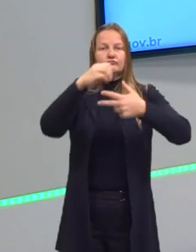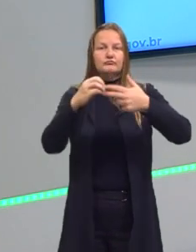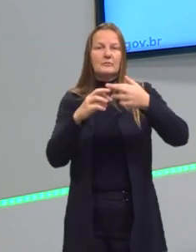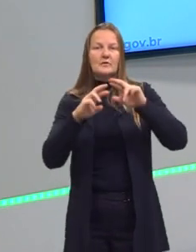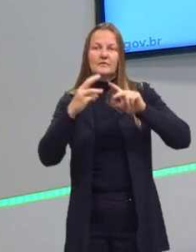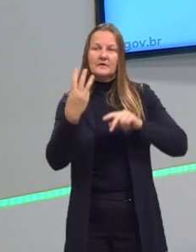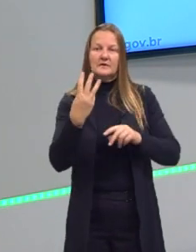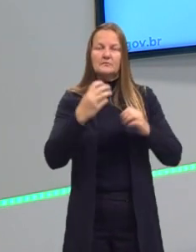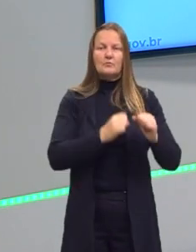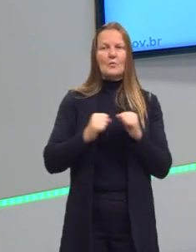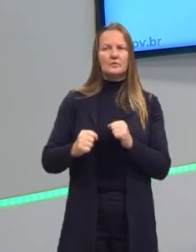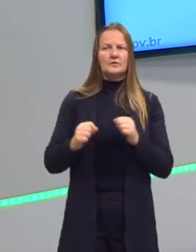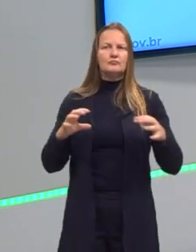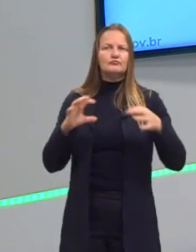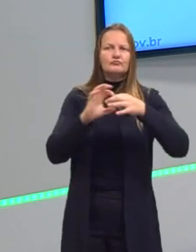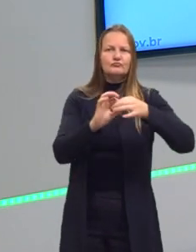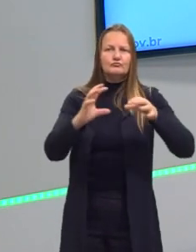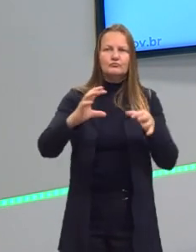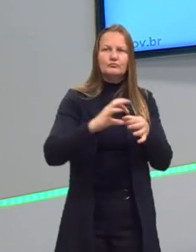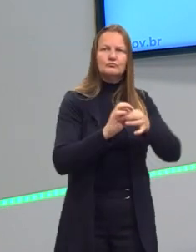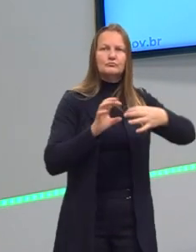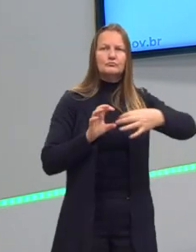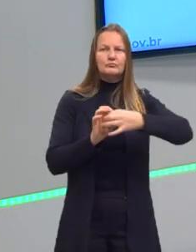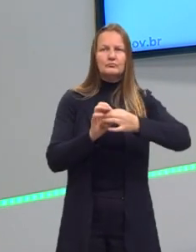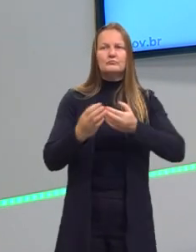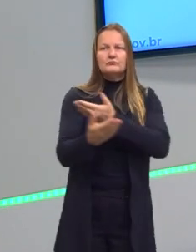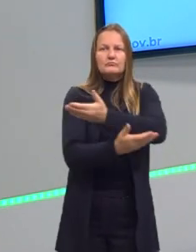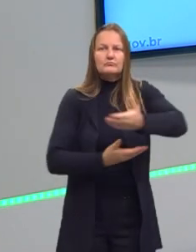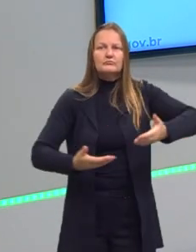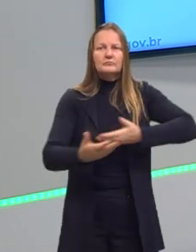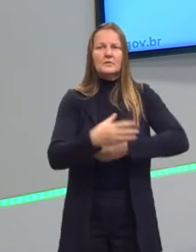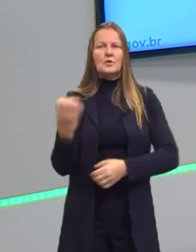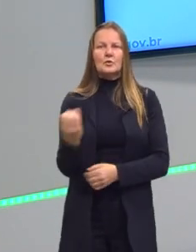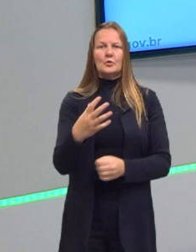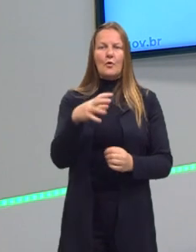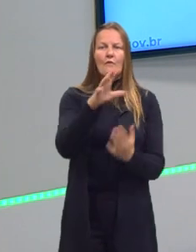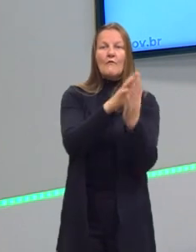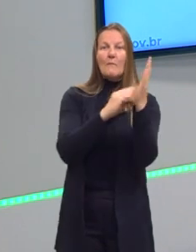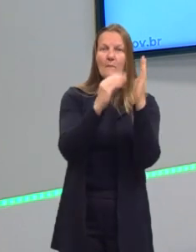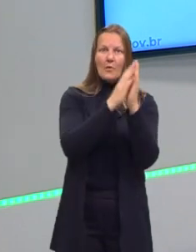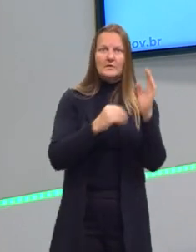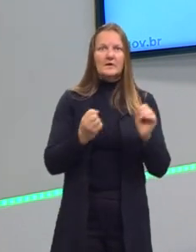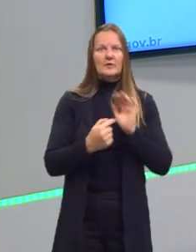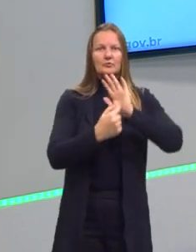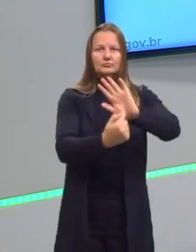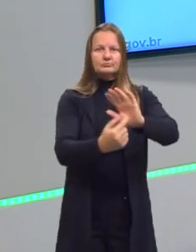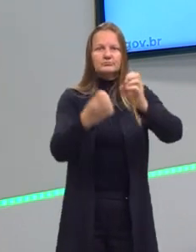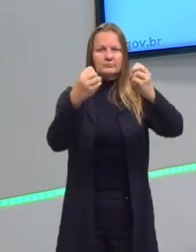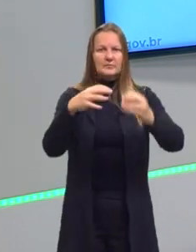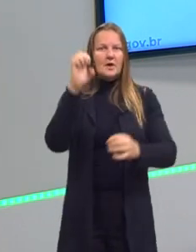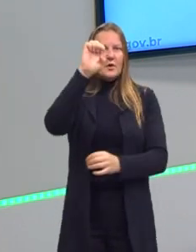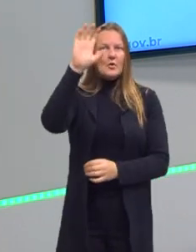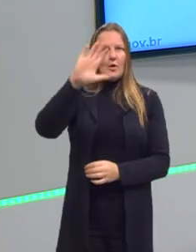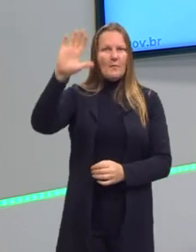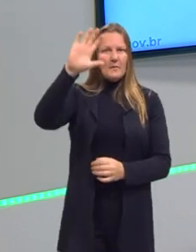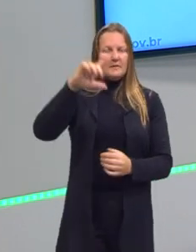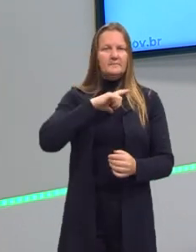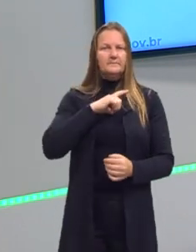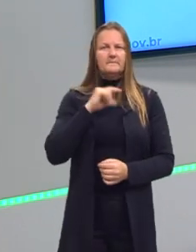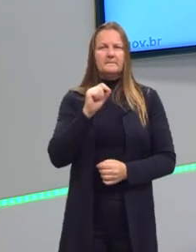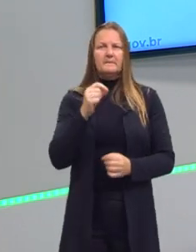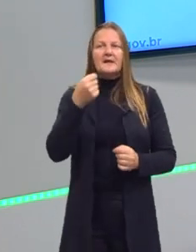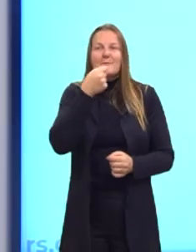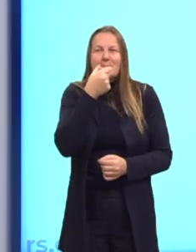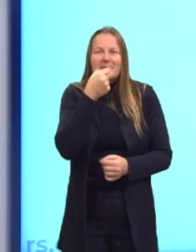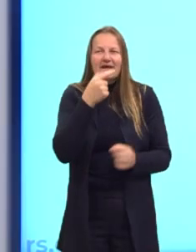se interligando junto com o novo modelo de governo que se apresenta na Europa. Olha, aqui tem essa